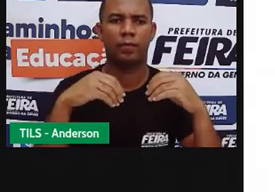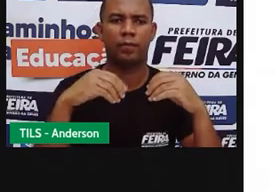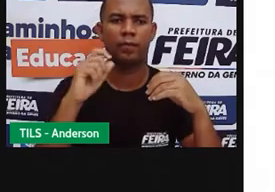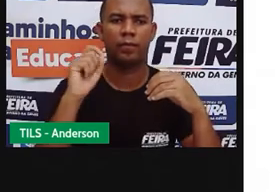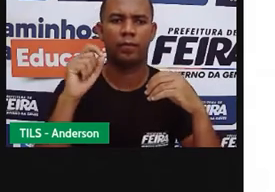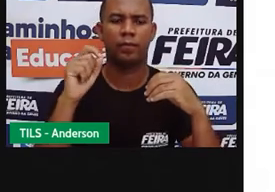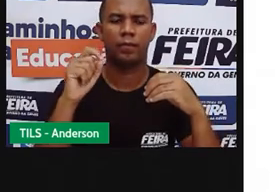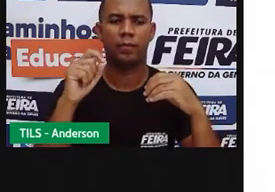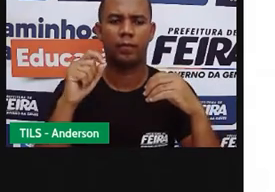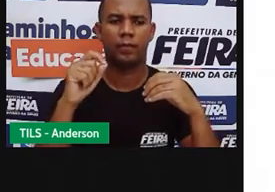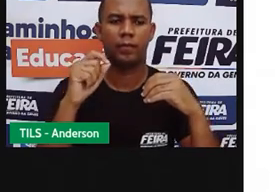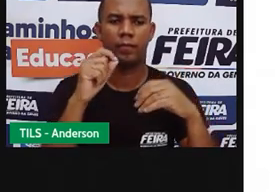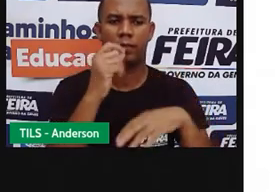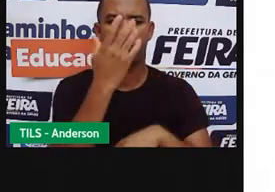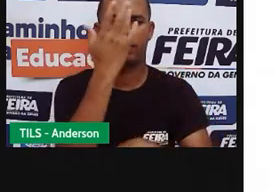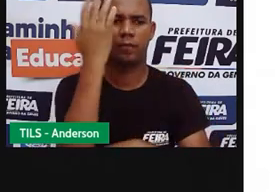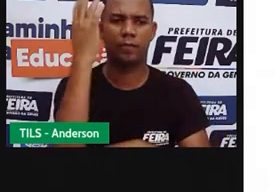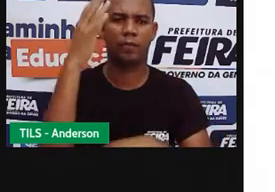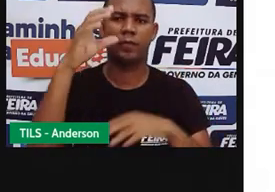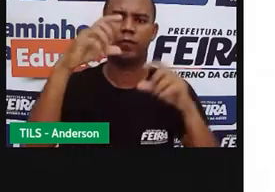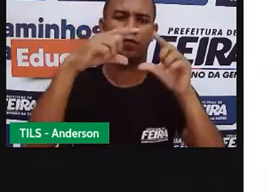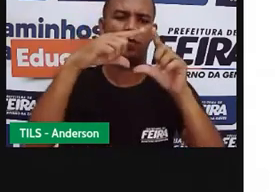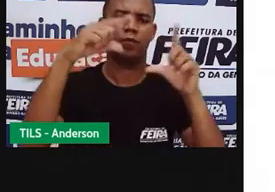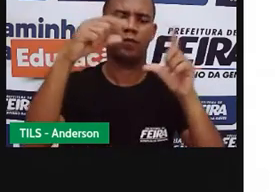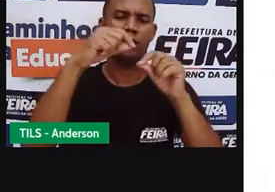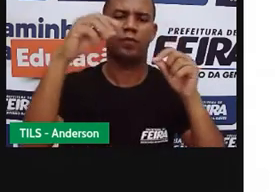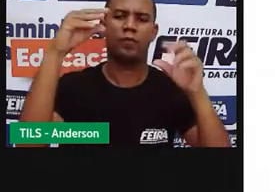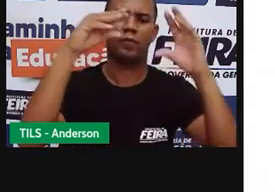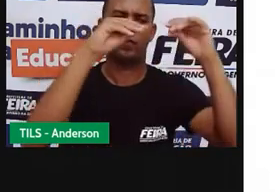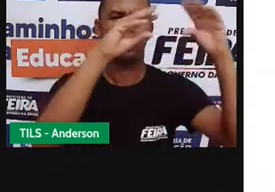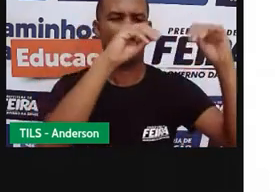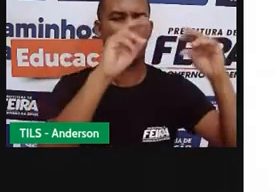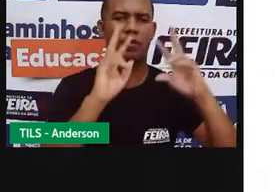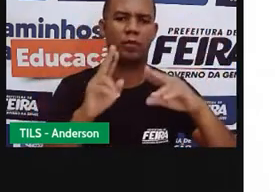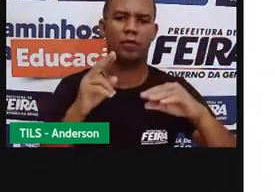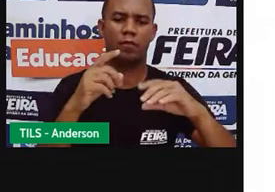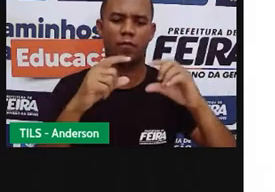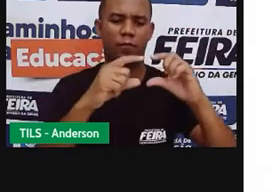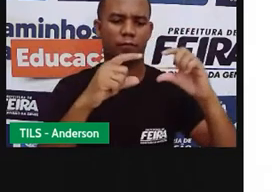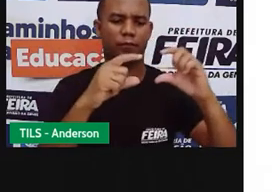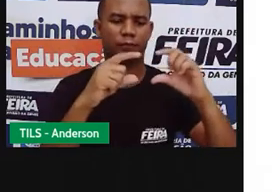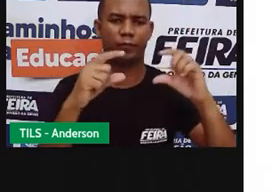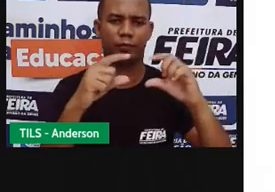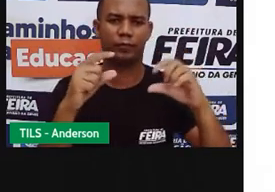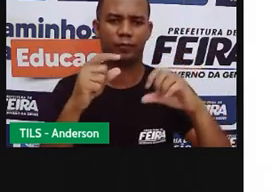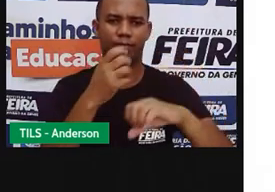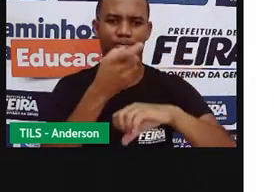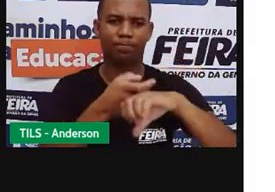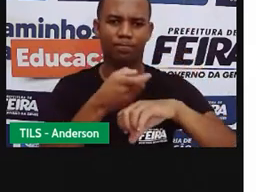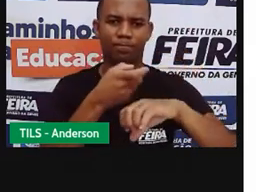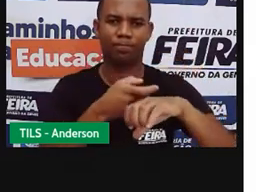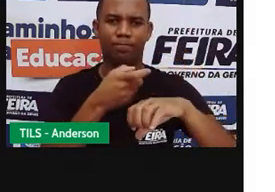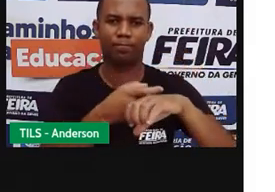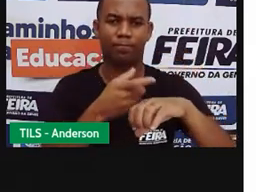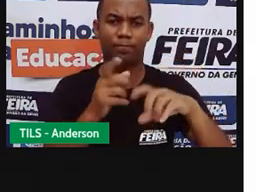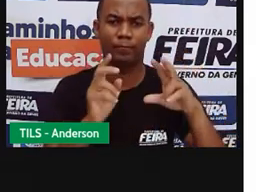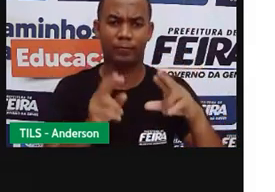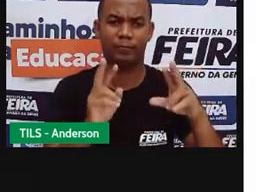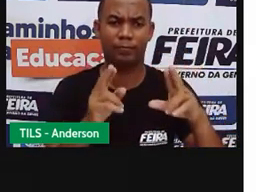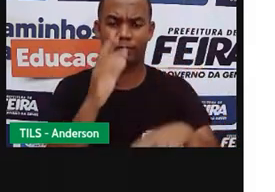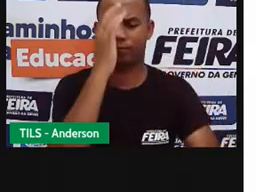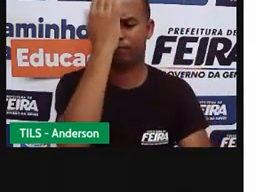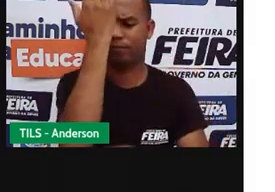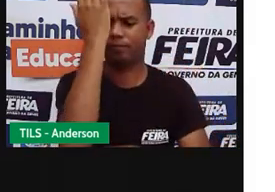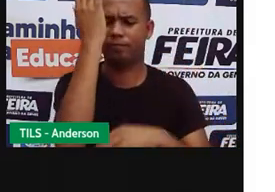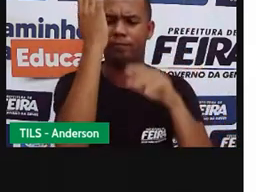propriedade da madeira? Será que tem a mesma propriedade do tijolos? Por que eles têm de igual? Além de ter